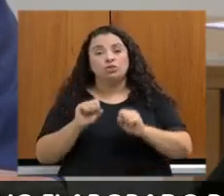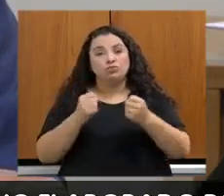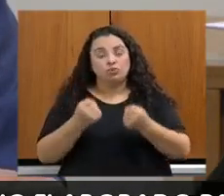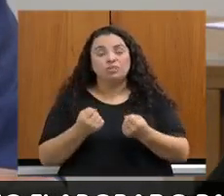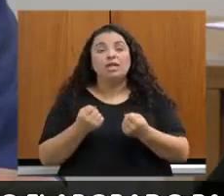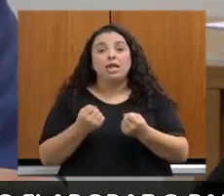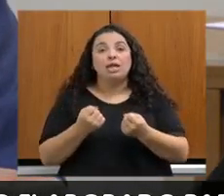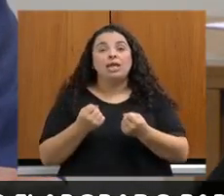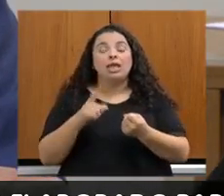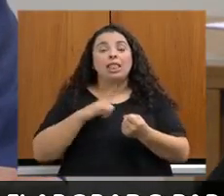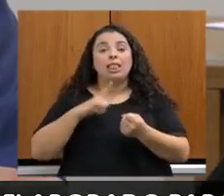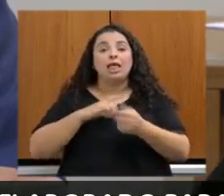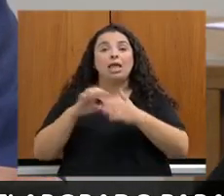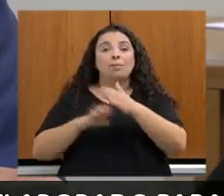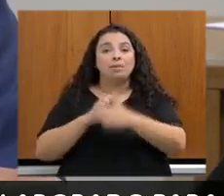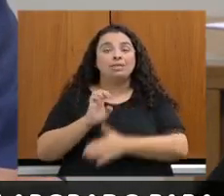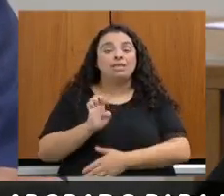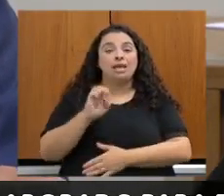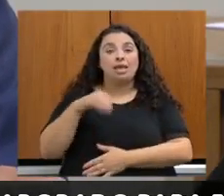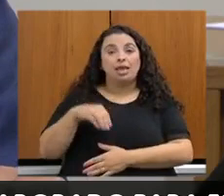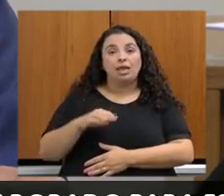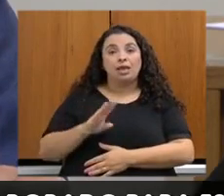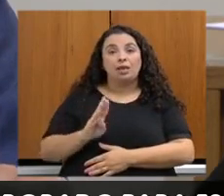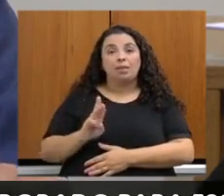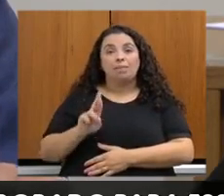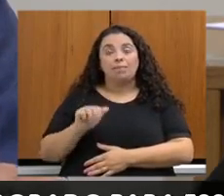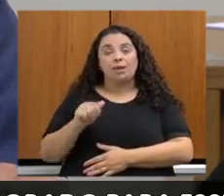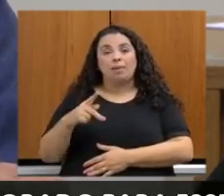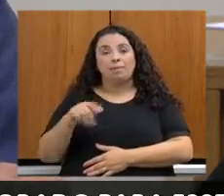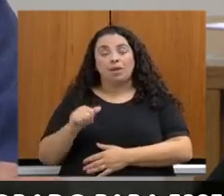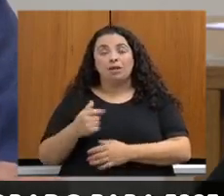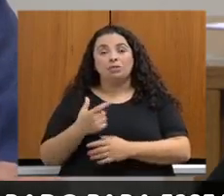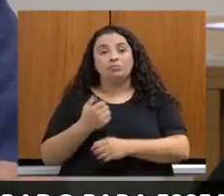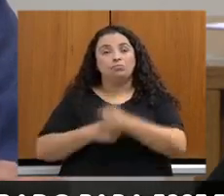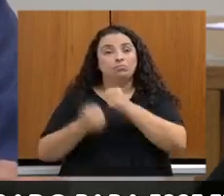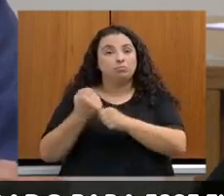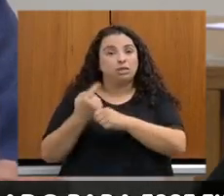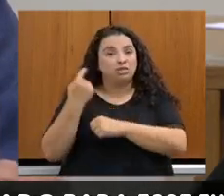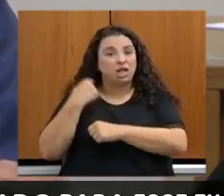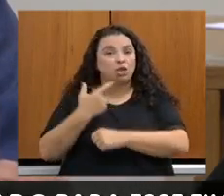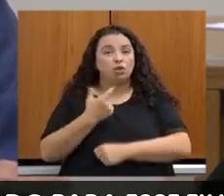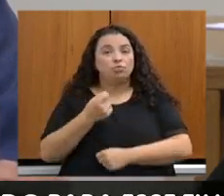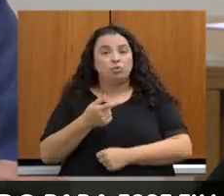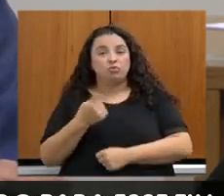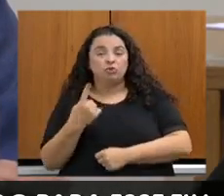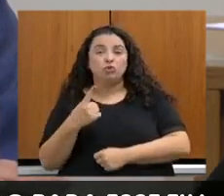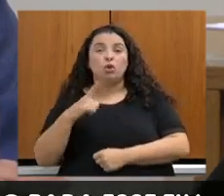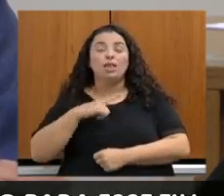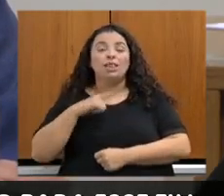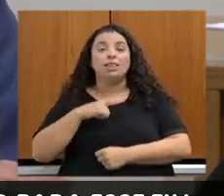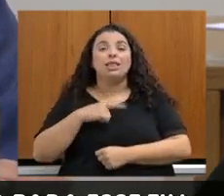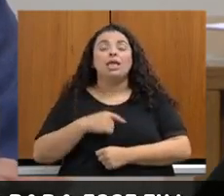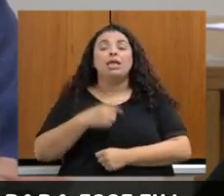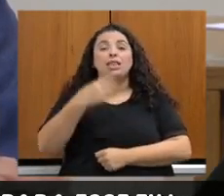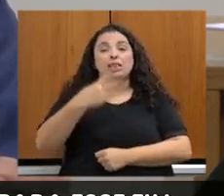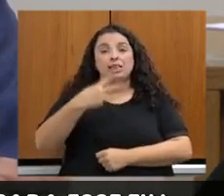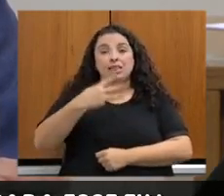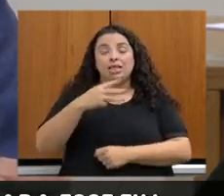dados da Embrapa de 2021, excetuando-se três dos maiores estados da Amazônia Legal,